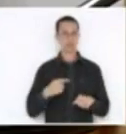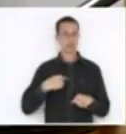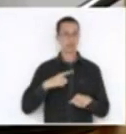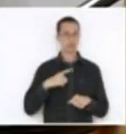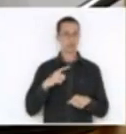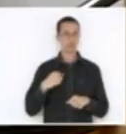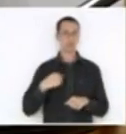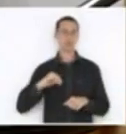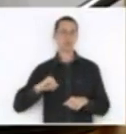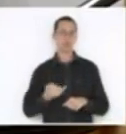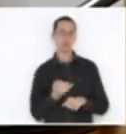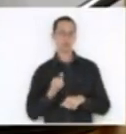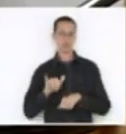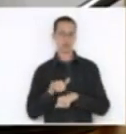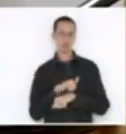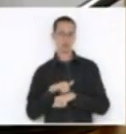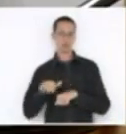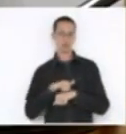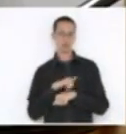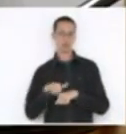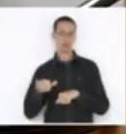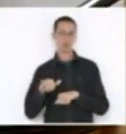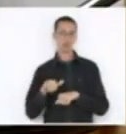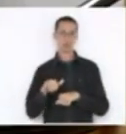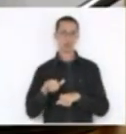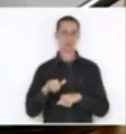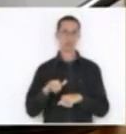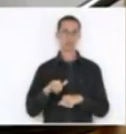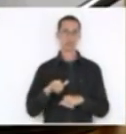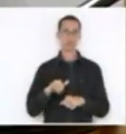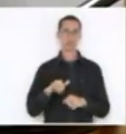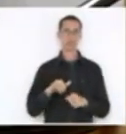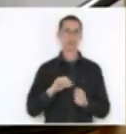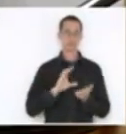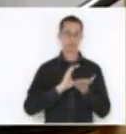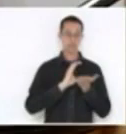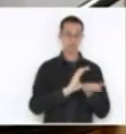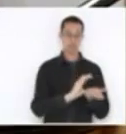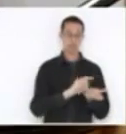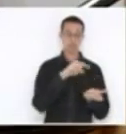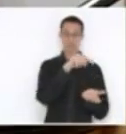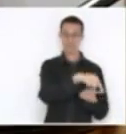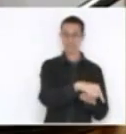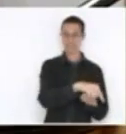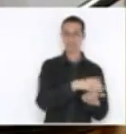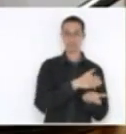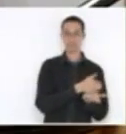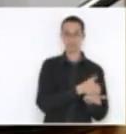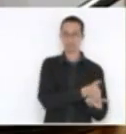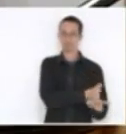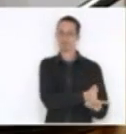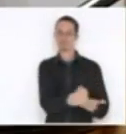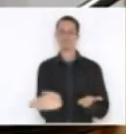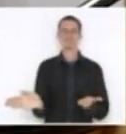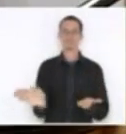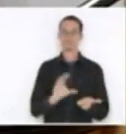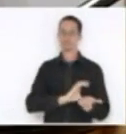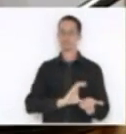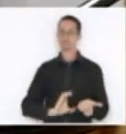leis infraconstitucionais para destinar os recursos da maneira que eu quero,